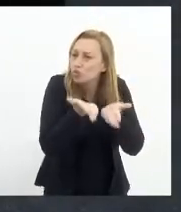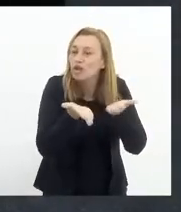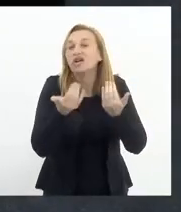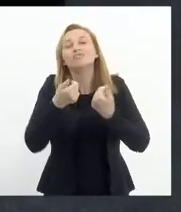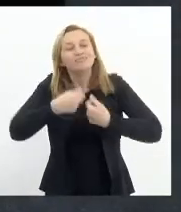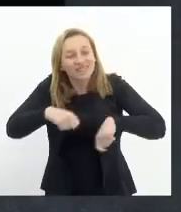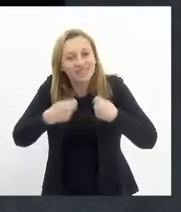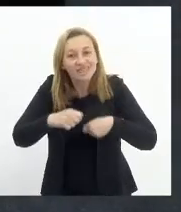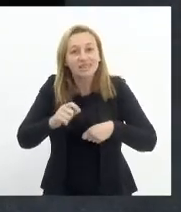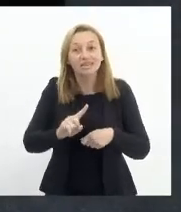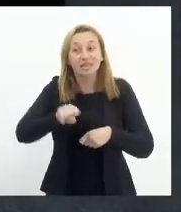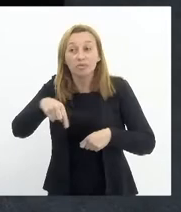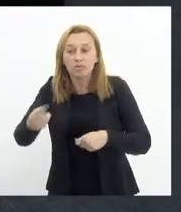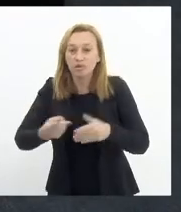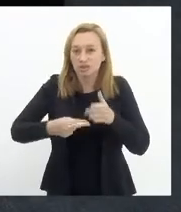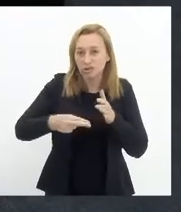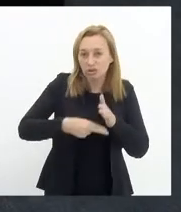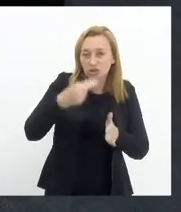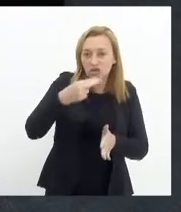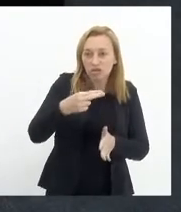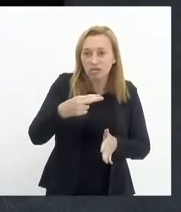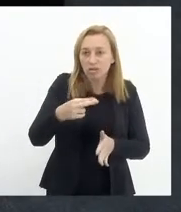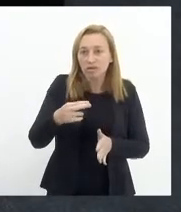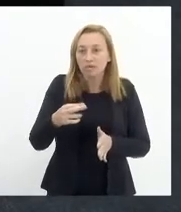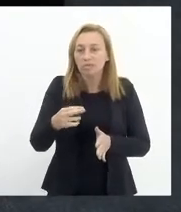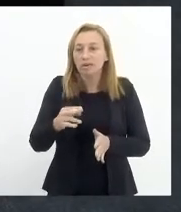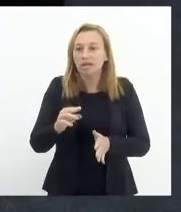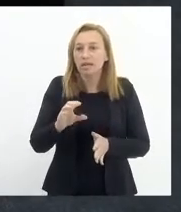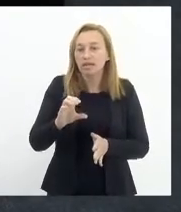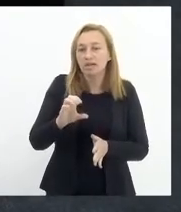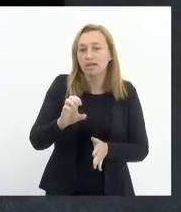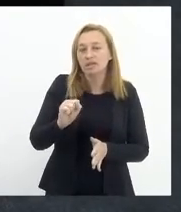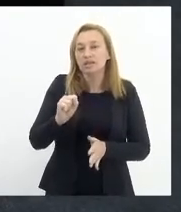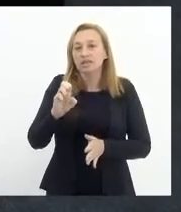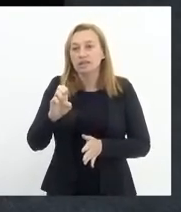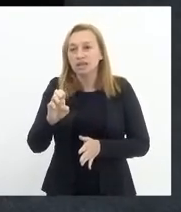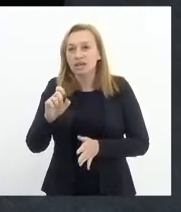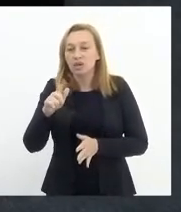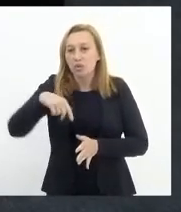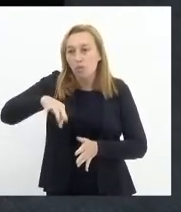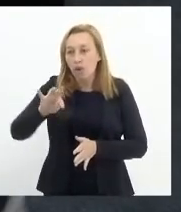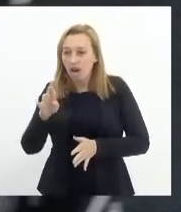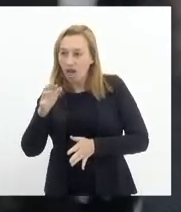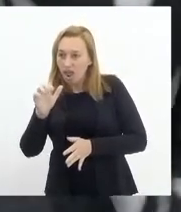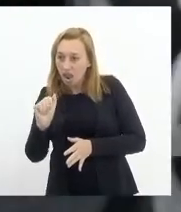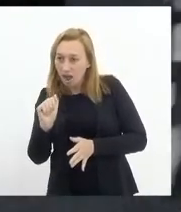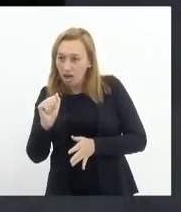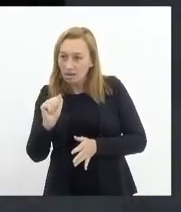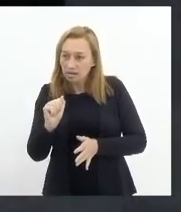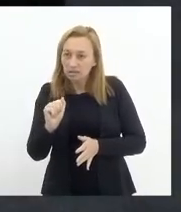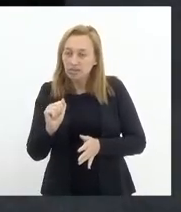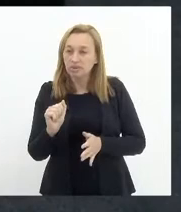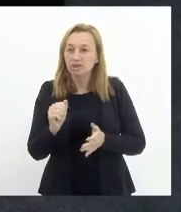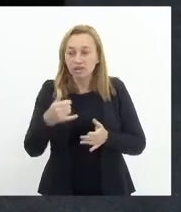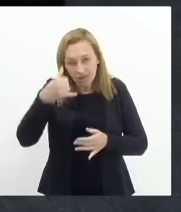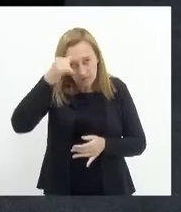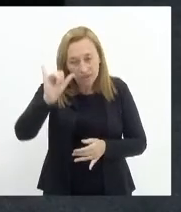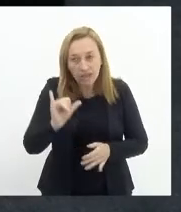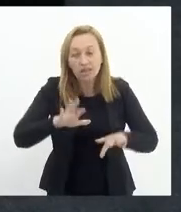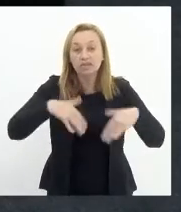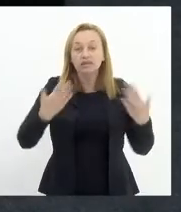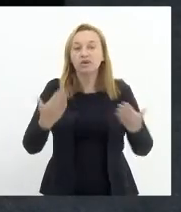precisa após cirúrgico, para que as sequelas que essas mulheres estão sujeitas sejam evitadas. Então,